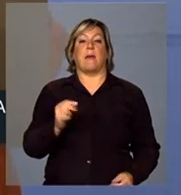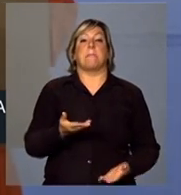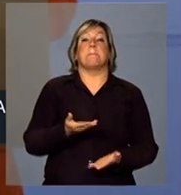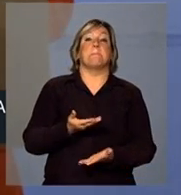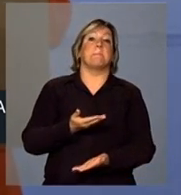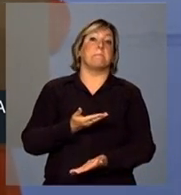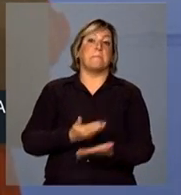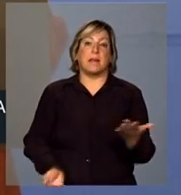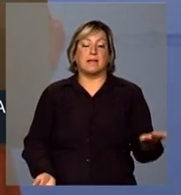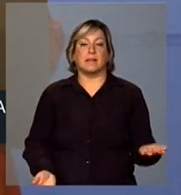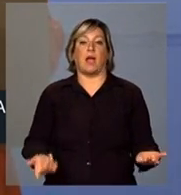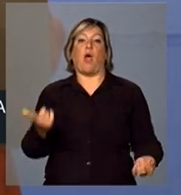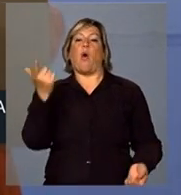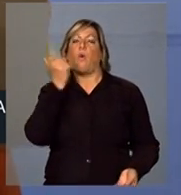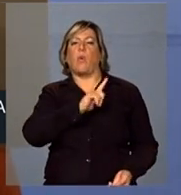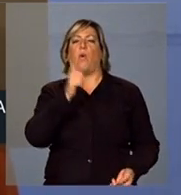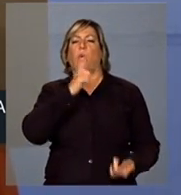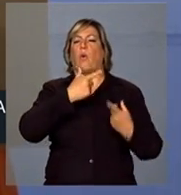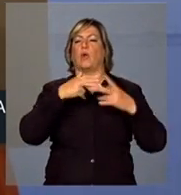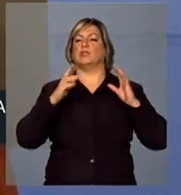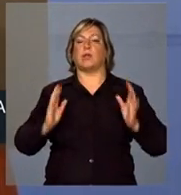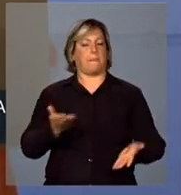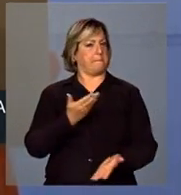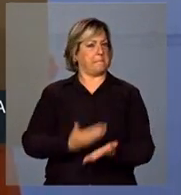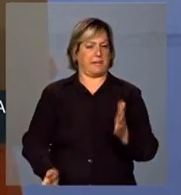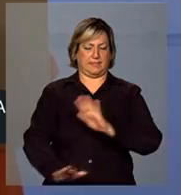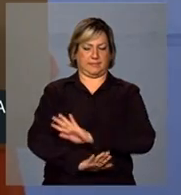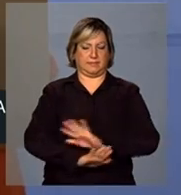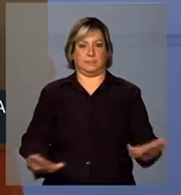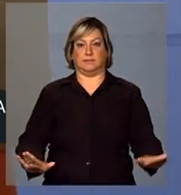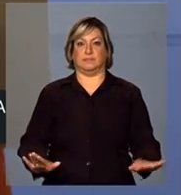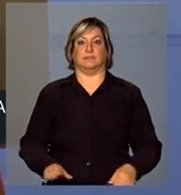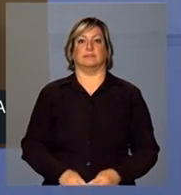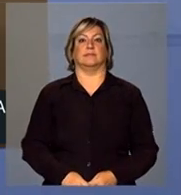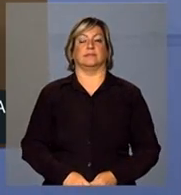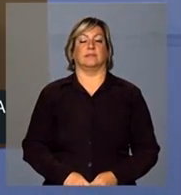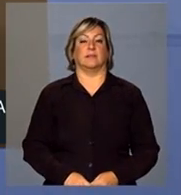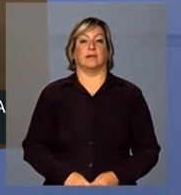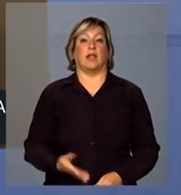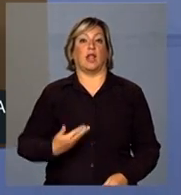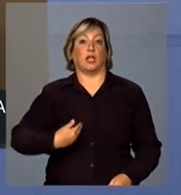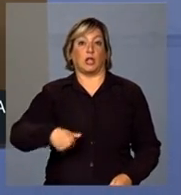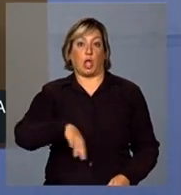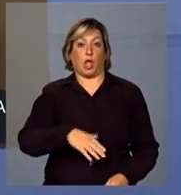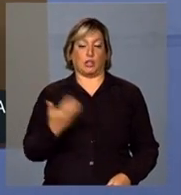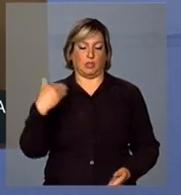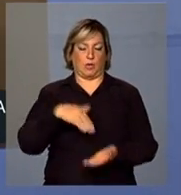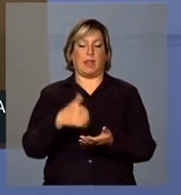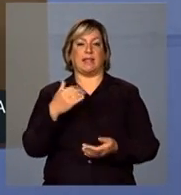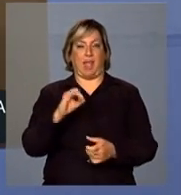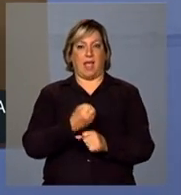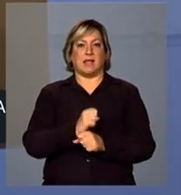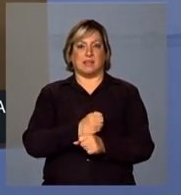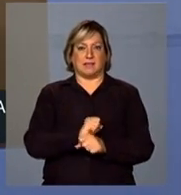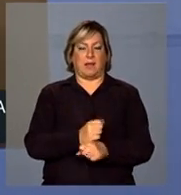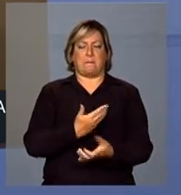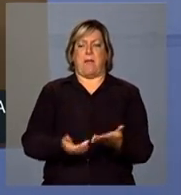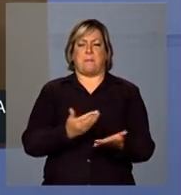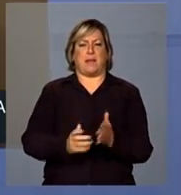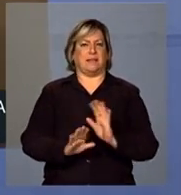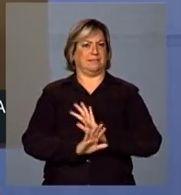as conquistas que tivemos nesses 10 anos. Nós não vamos perder, porque